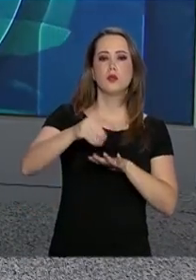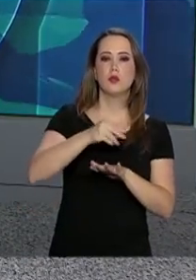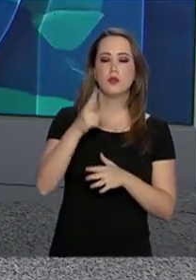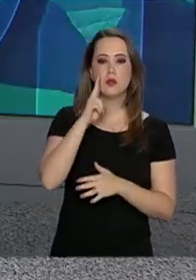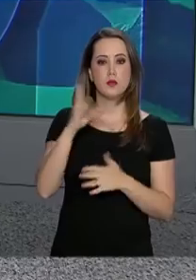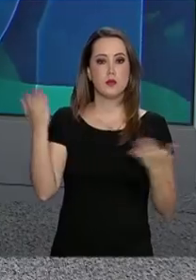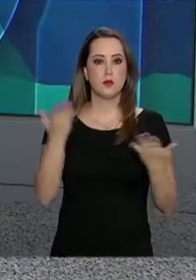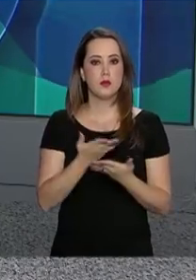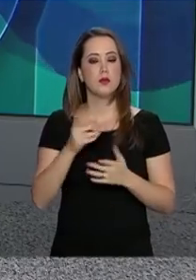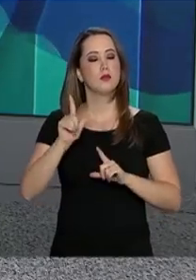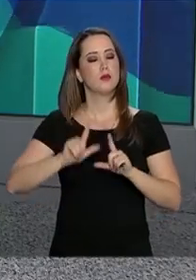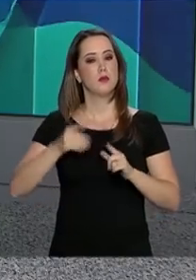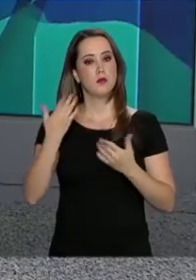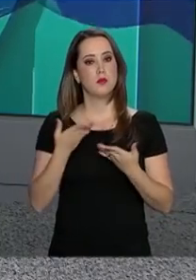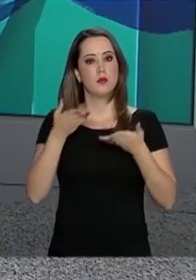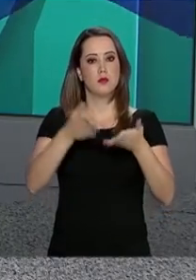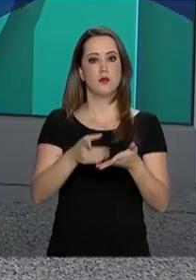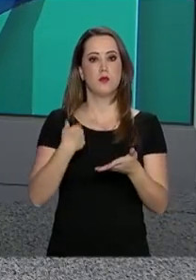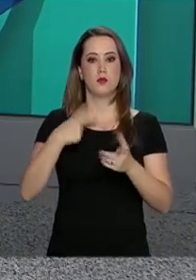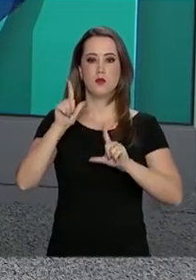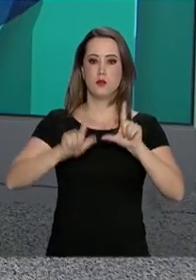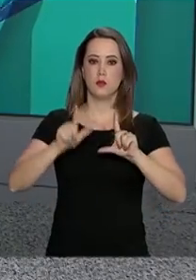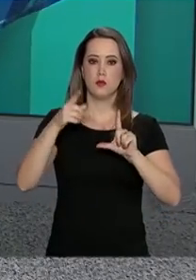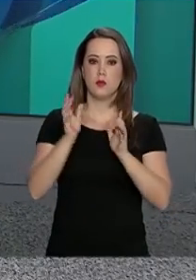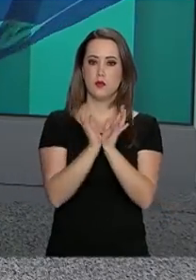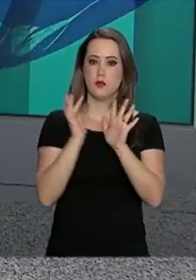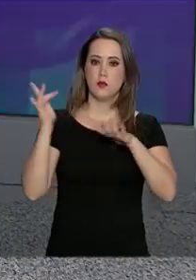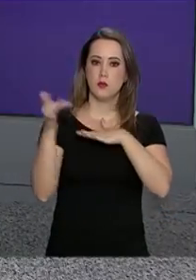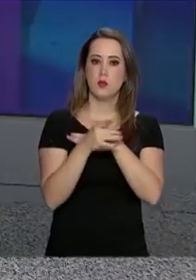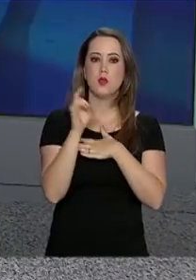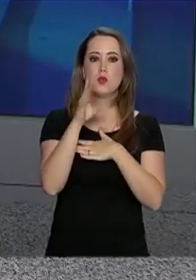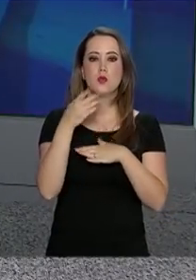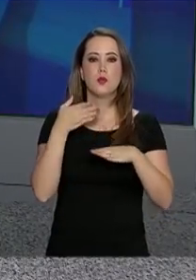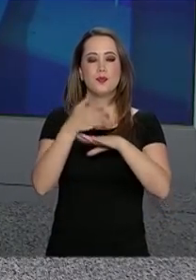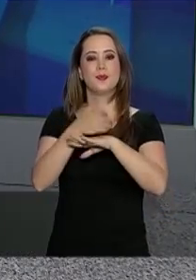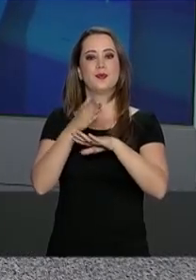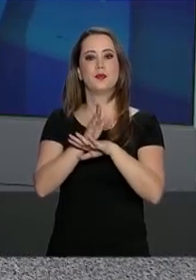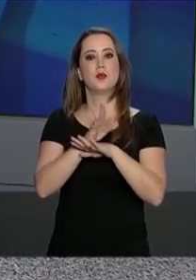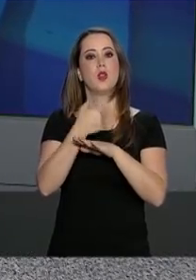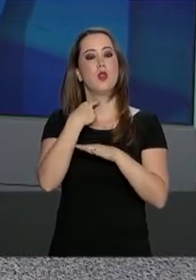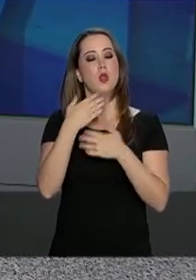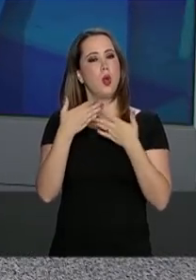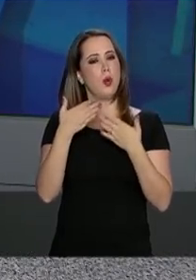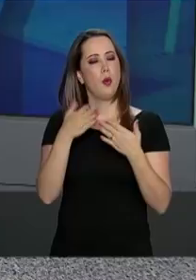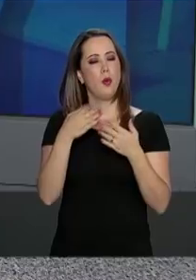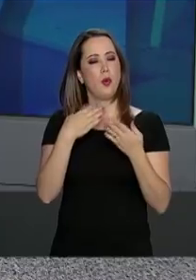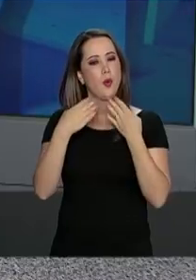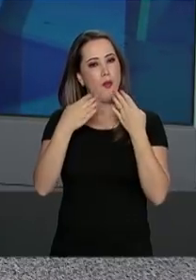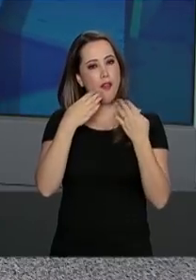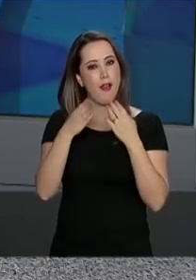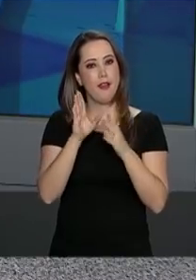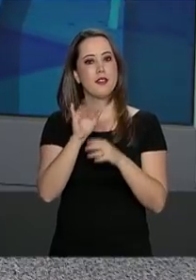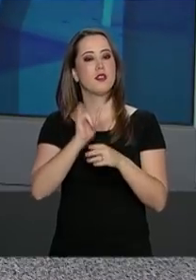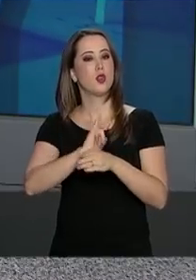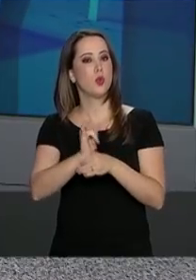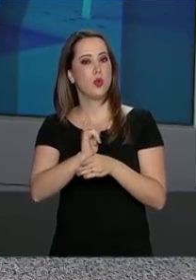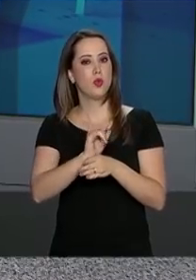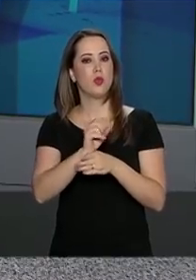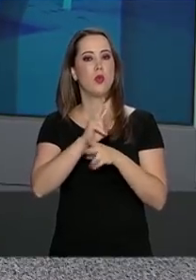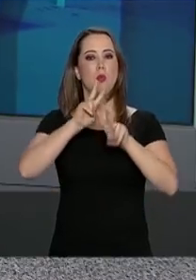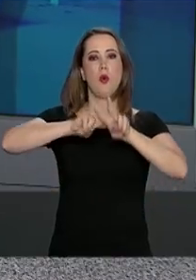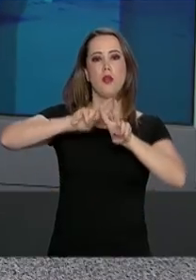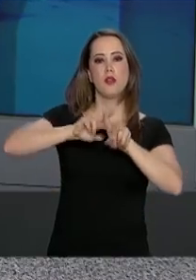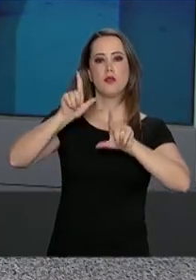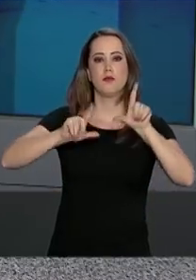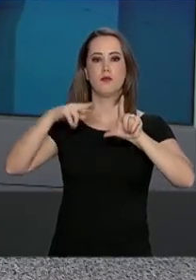você acompanha agora e para participar do nosso jornal pelas redes sociais, basta acessar o Bate-Papo ao vivo no YouTube ou usar a hashtag